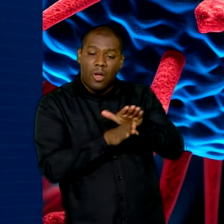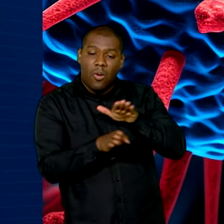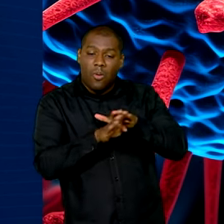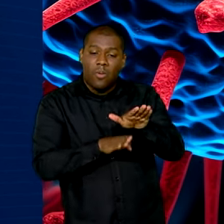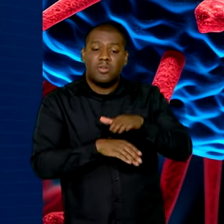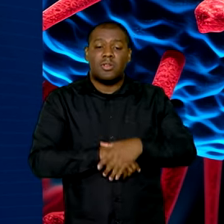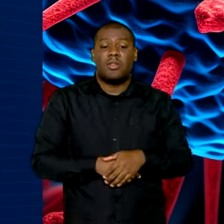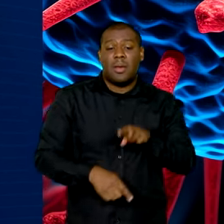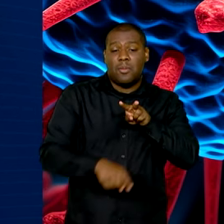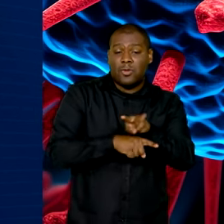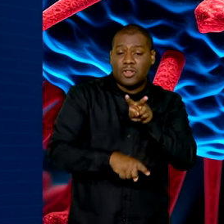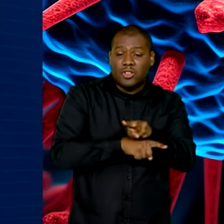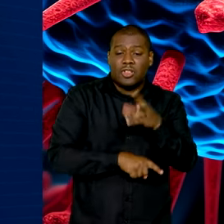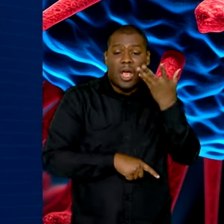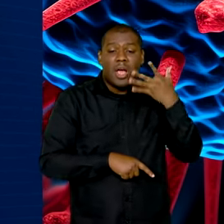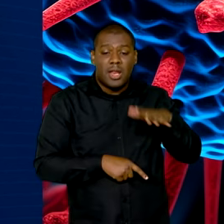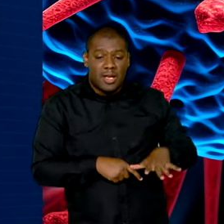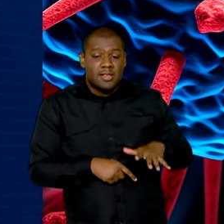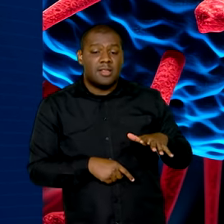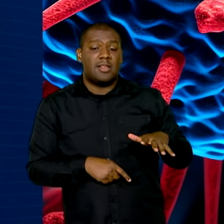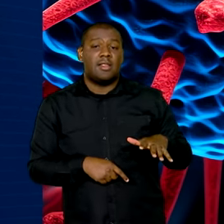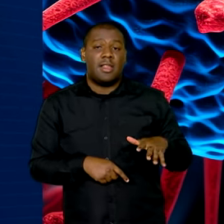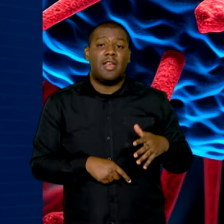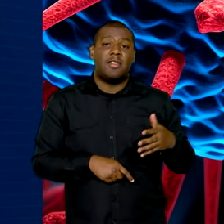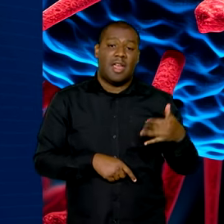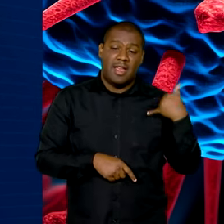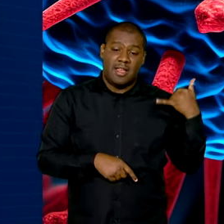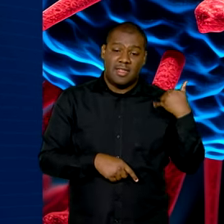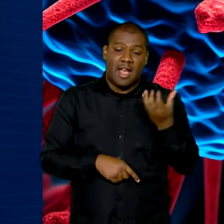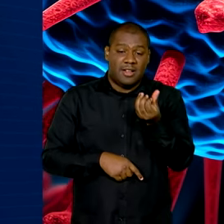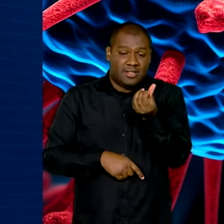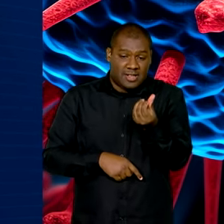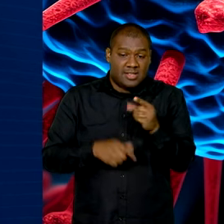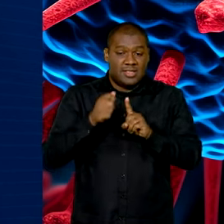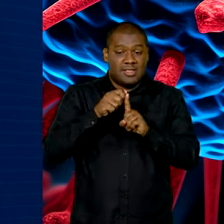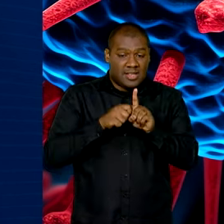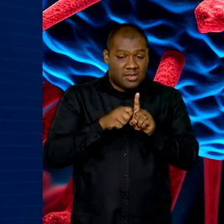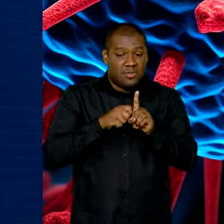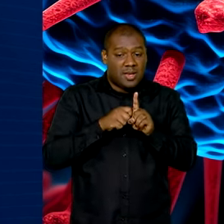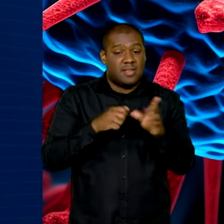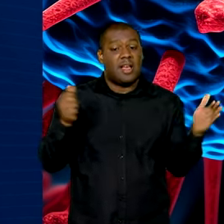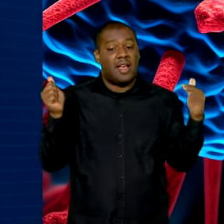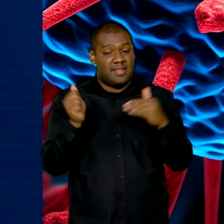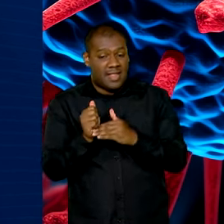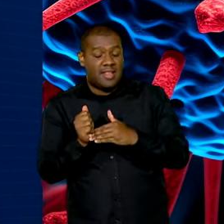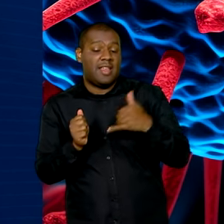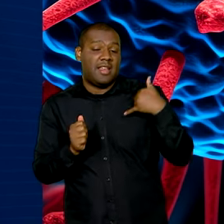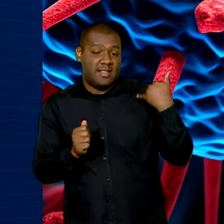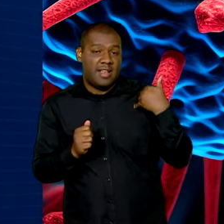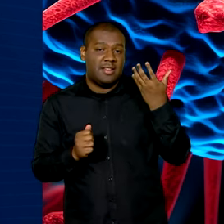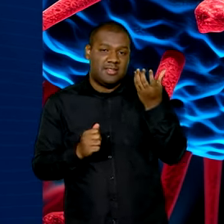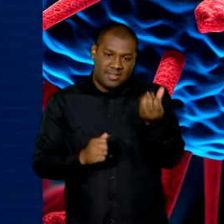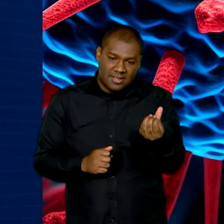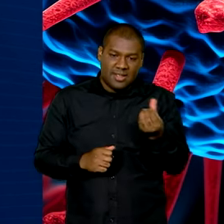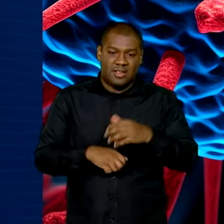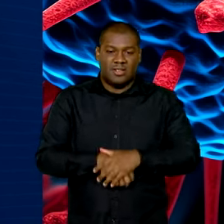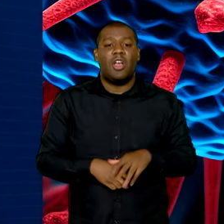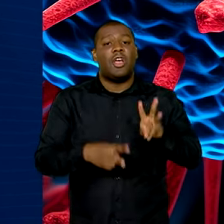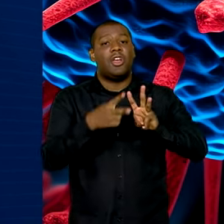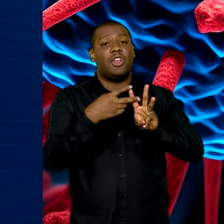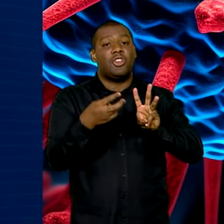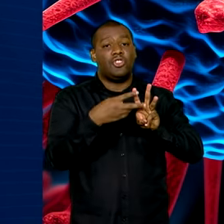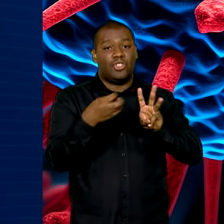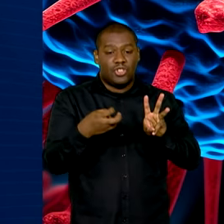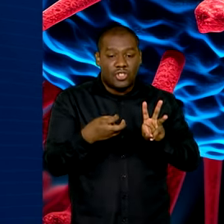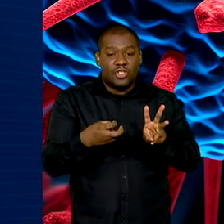proteção em pequeninos de seis meses a seis anos. No caso de indígenas, a faixa é